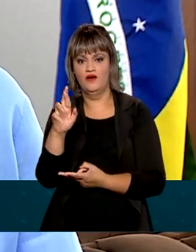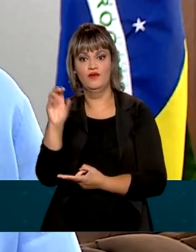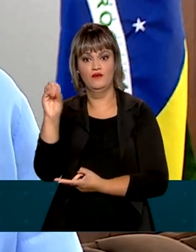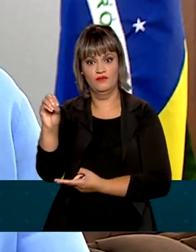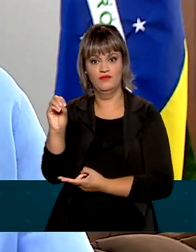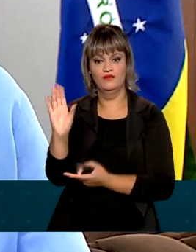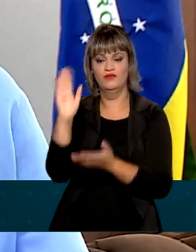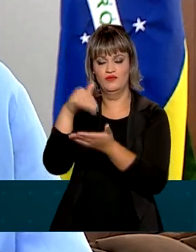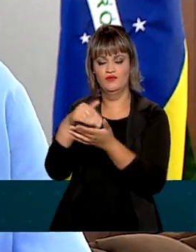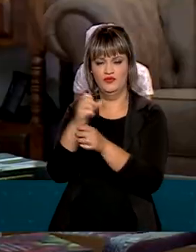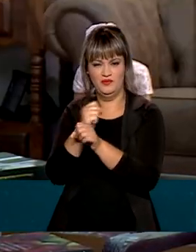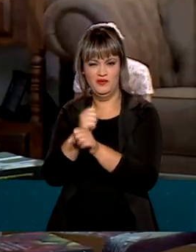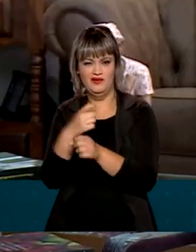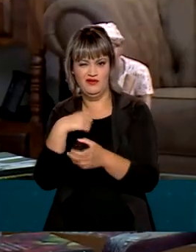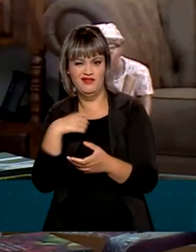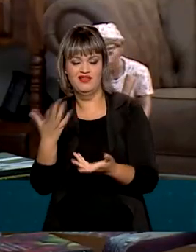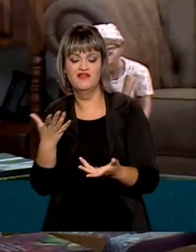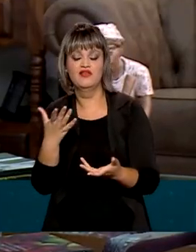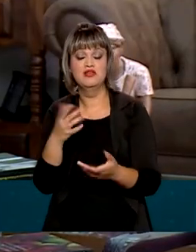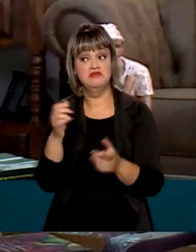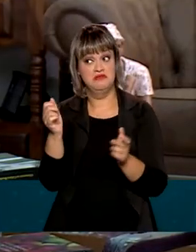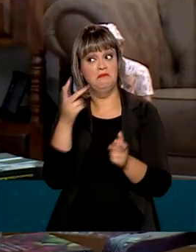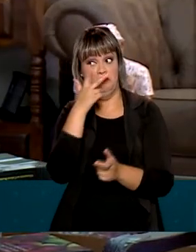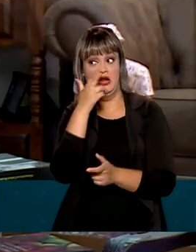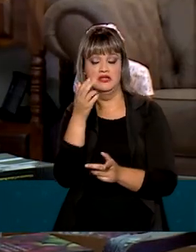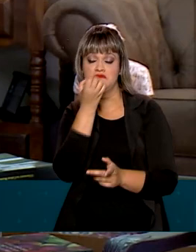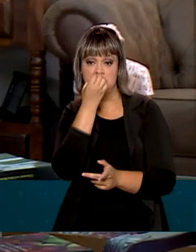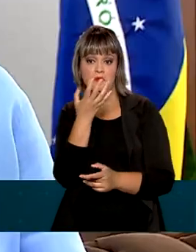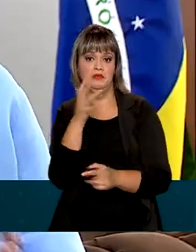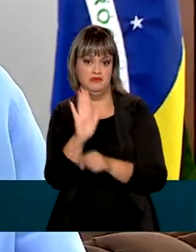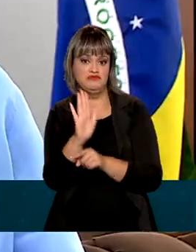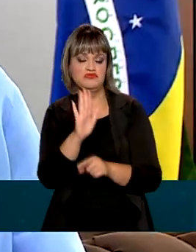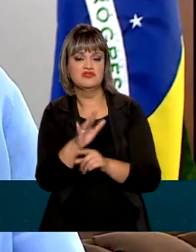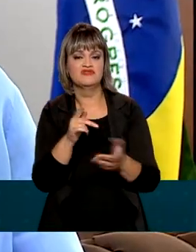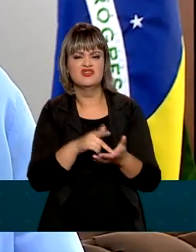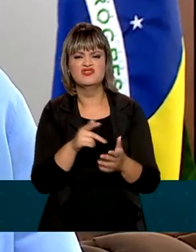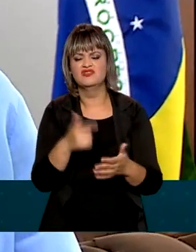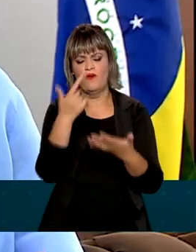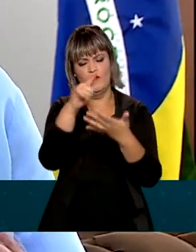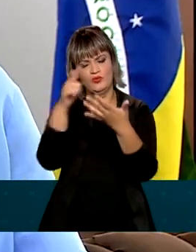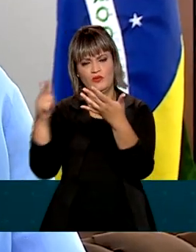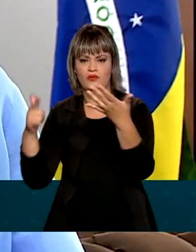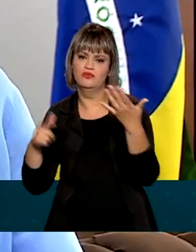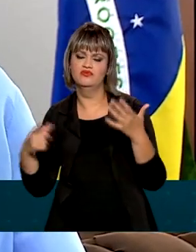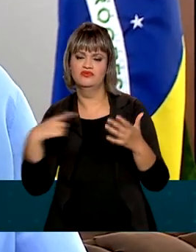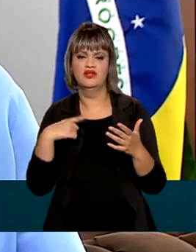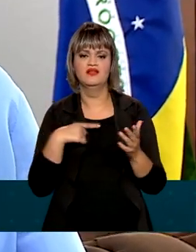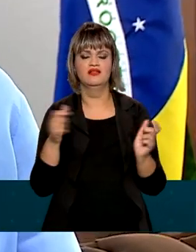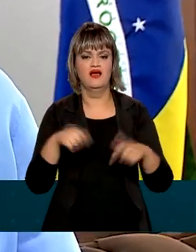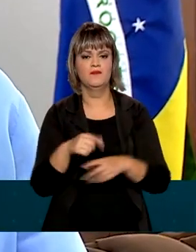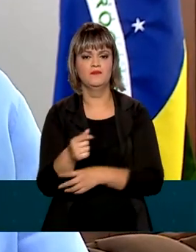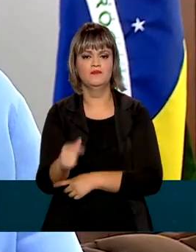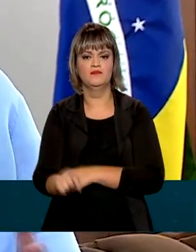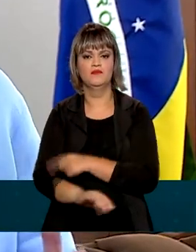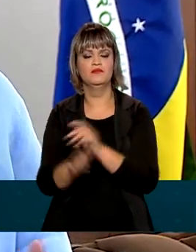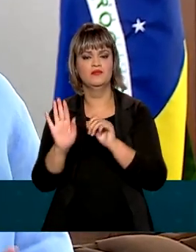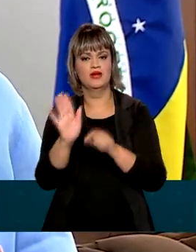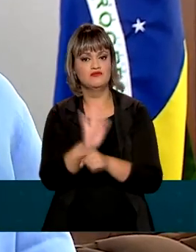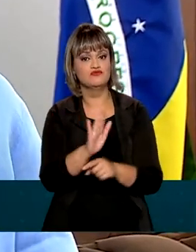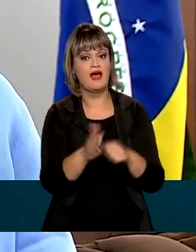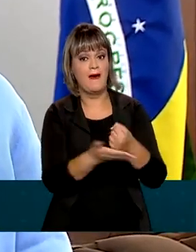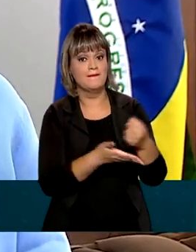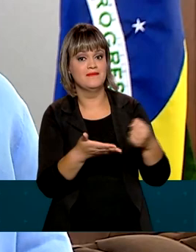final do ano e que também parece que será um sucesso. Enfim, nós temos outras modalidades para ajudar. A base da